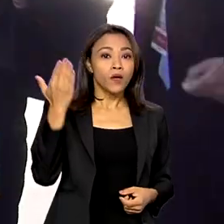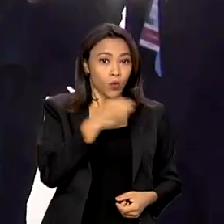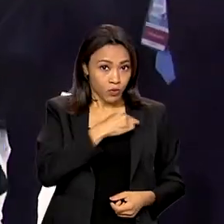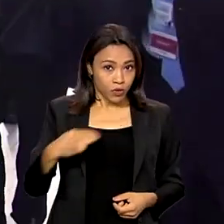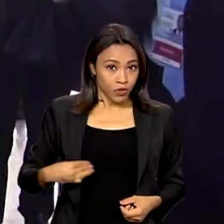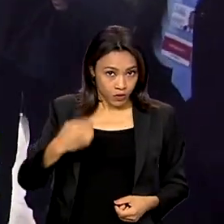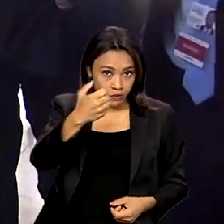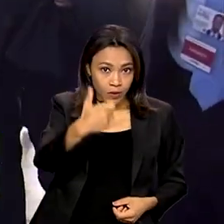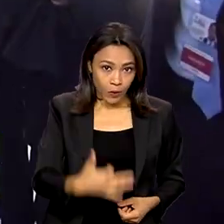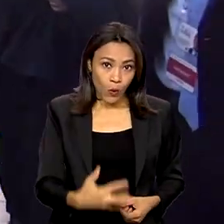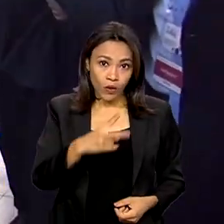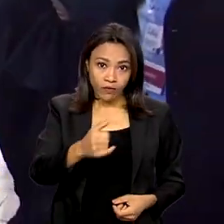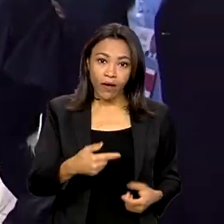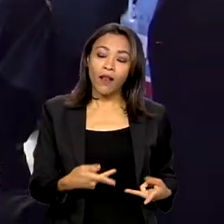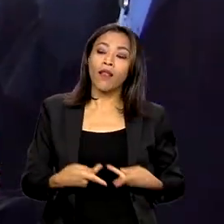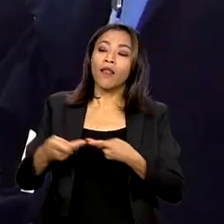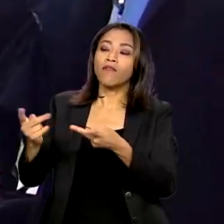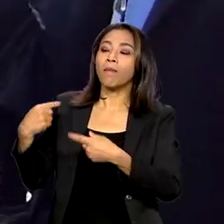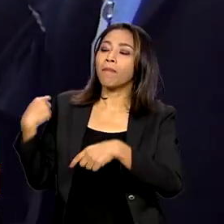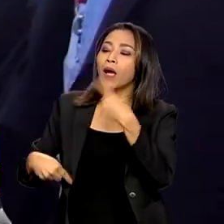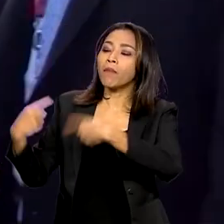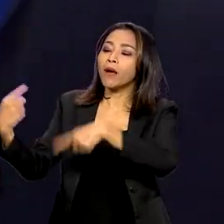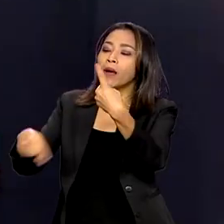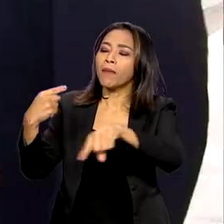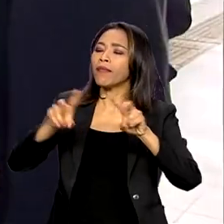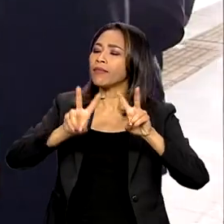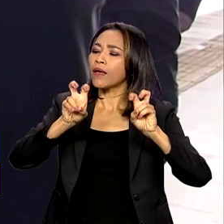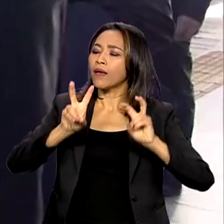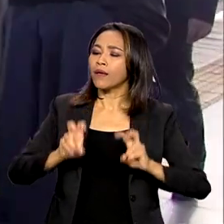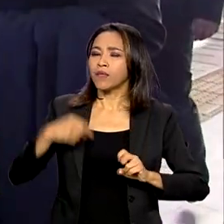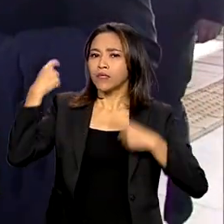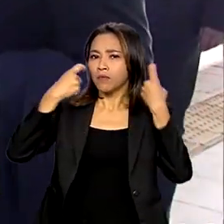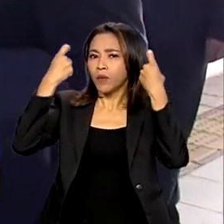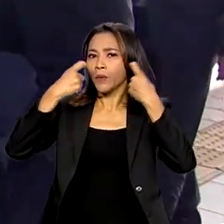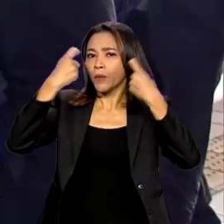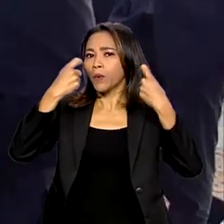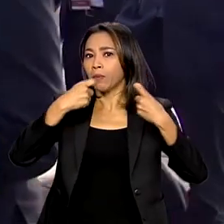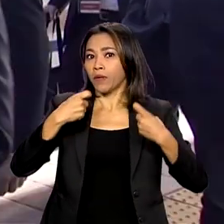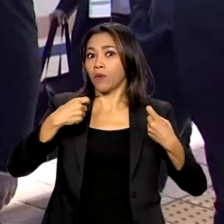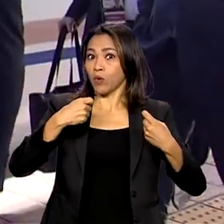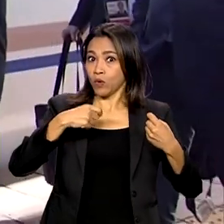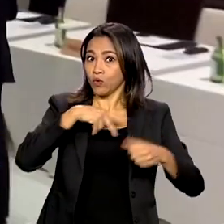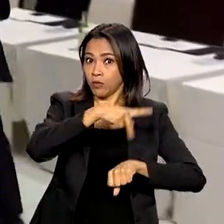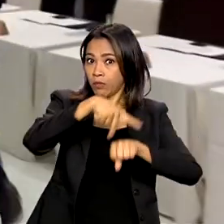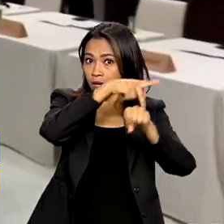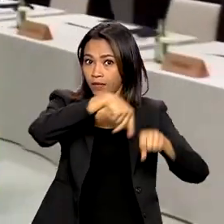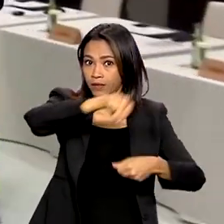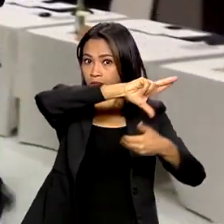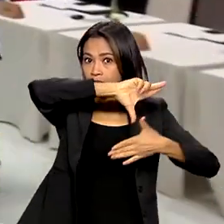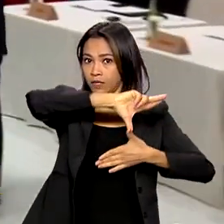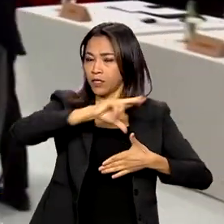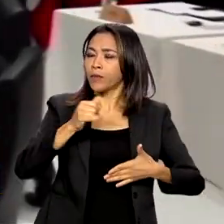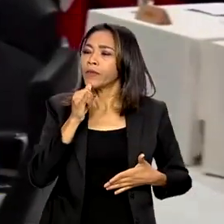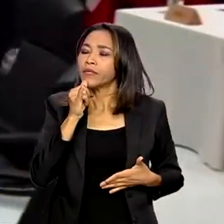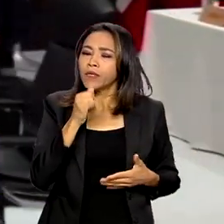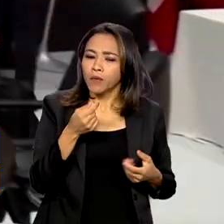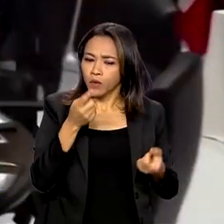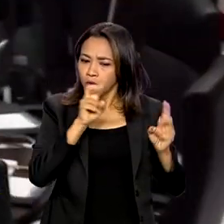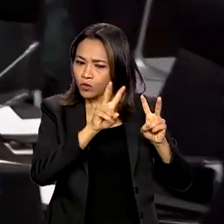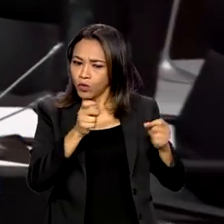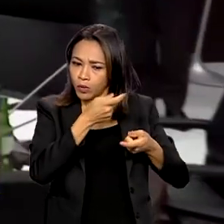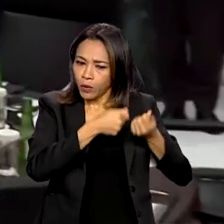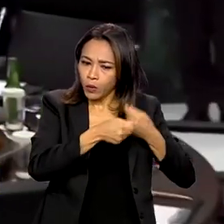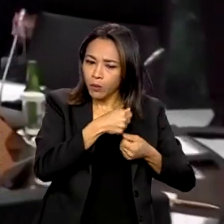Brasil vai levar para a mesa de debate temas que preocupam os países da América Latina, entre eles a situação econômica